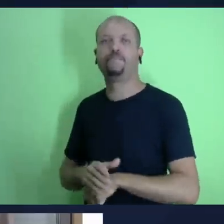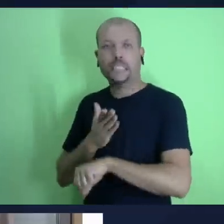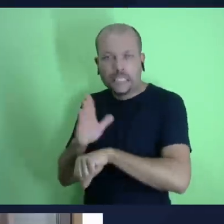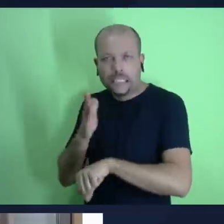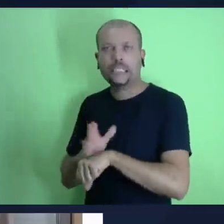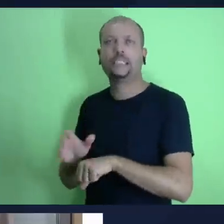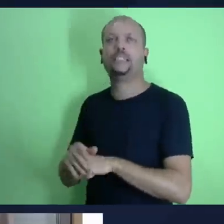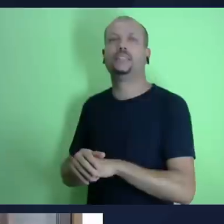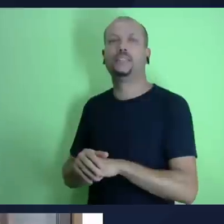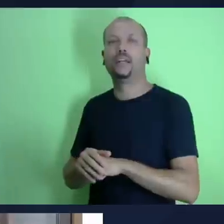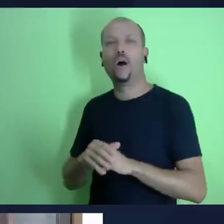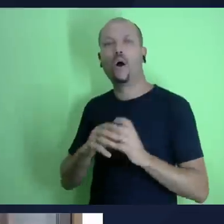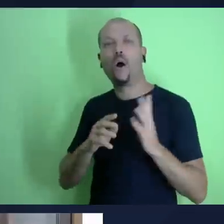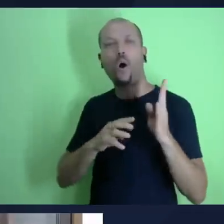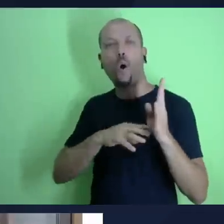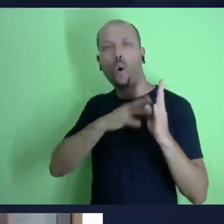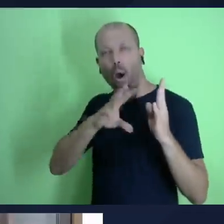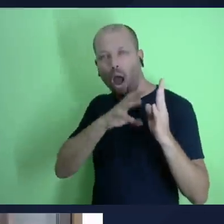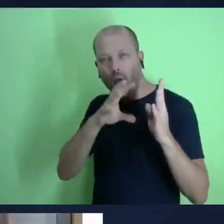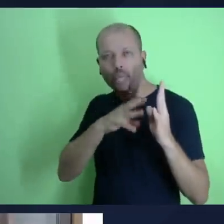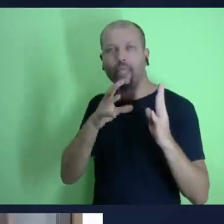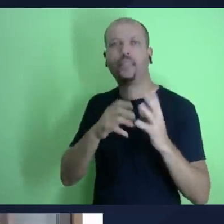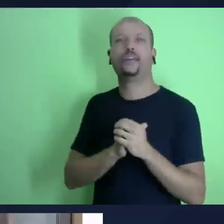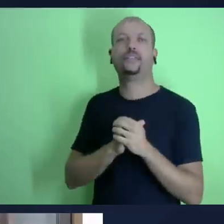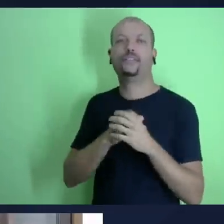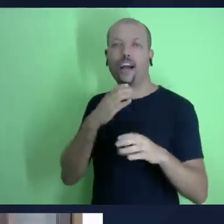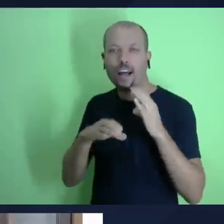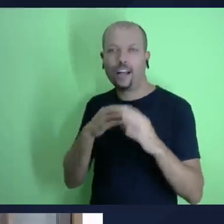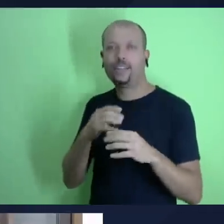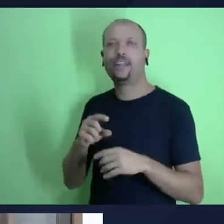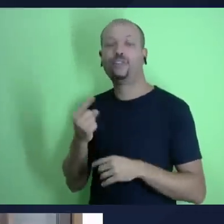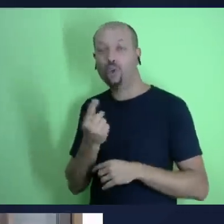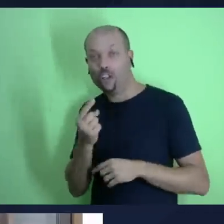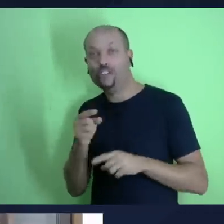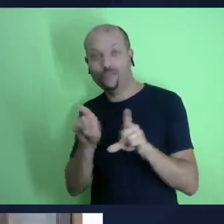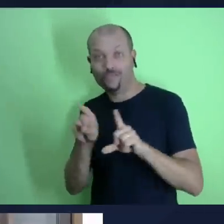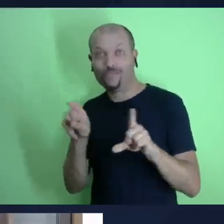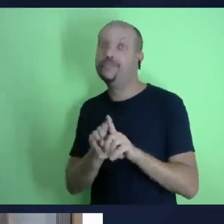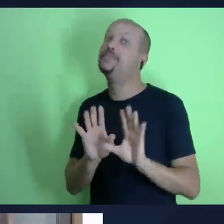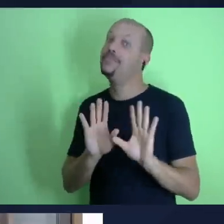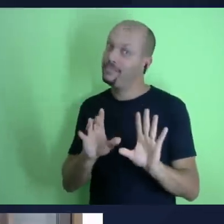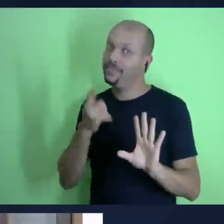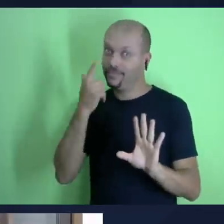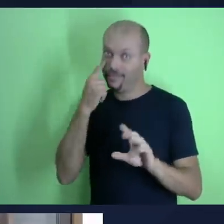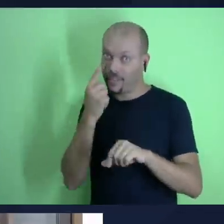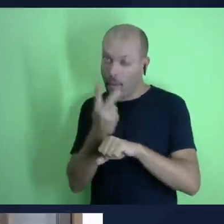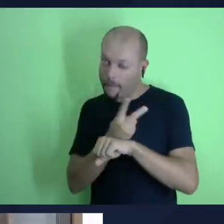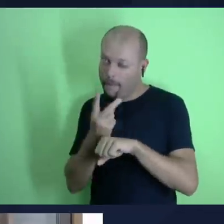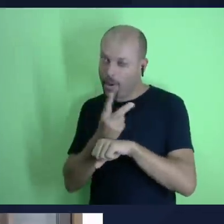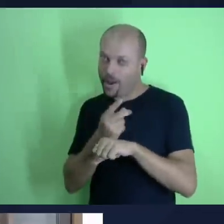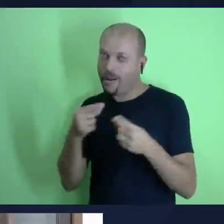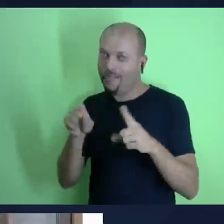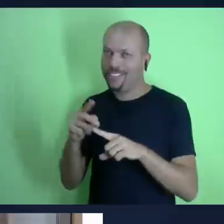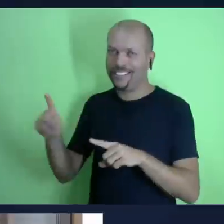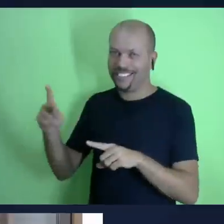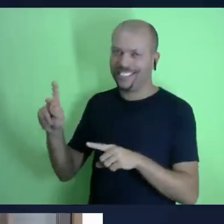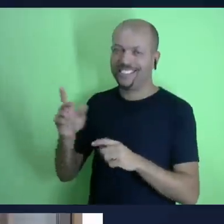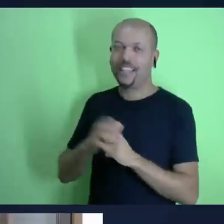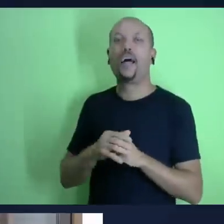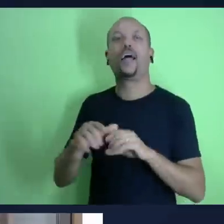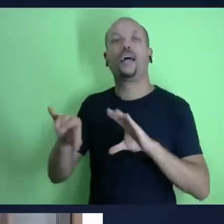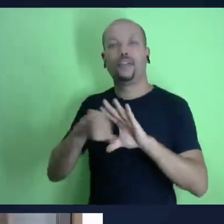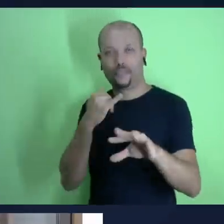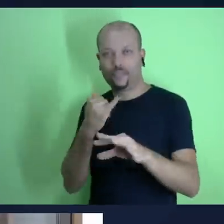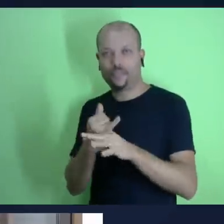no YouTube eu gosto sempre de ouvir né as músicas do pastor Josué e pastor que Deus